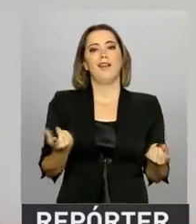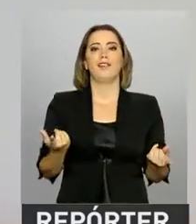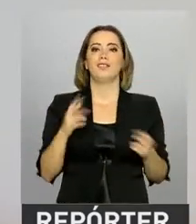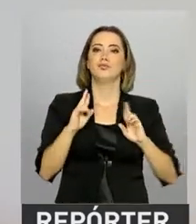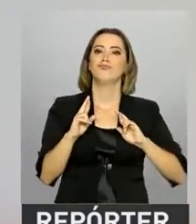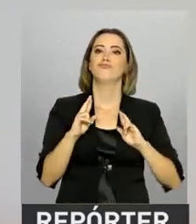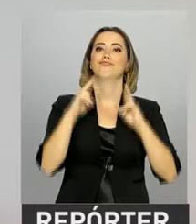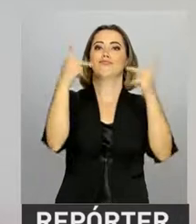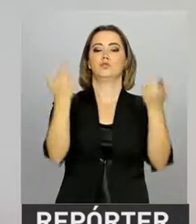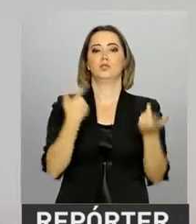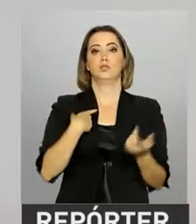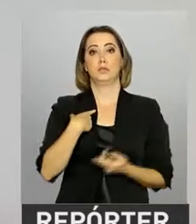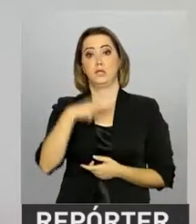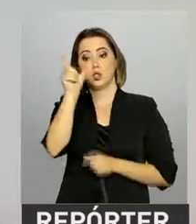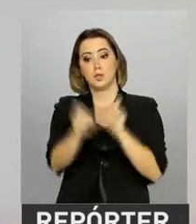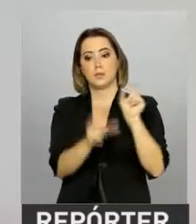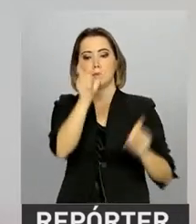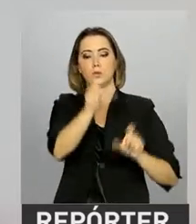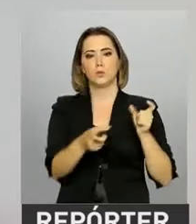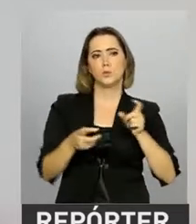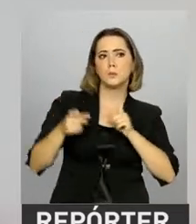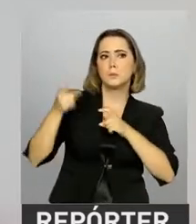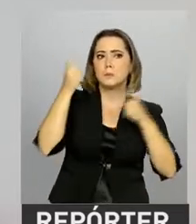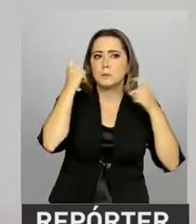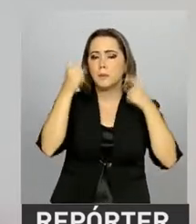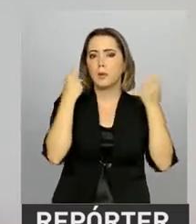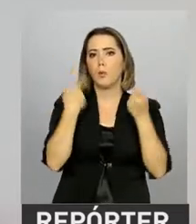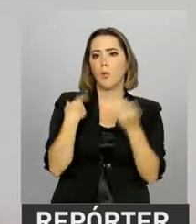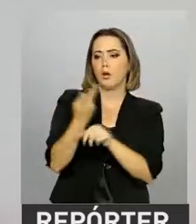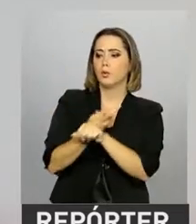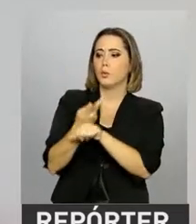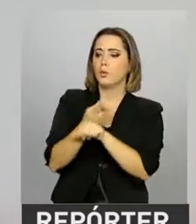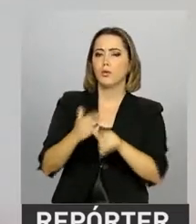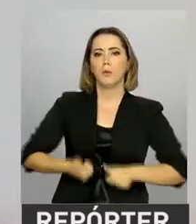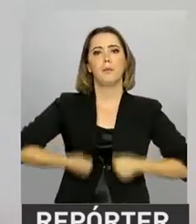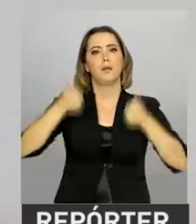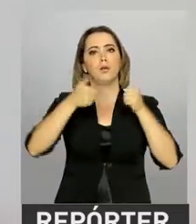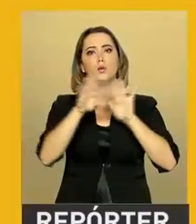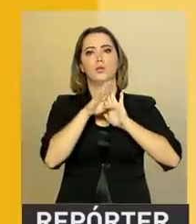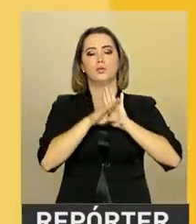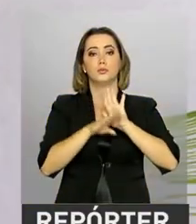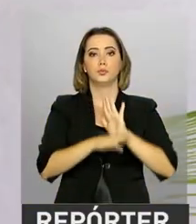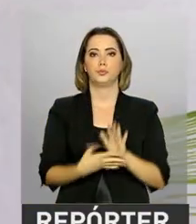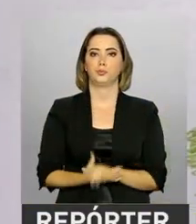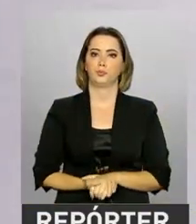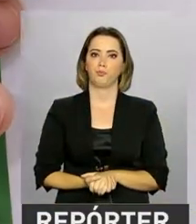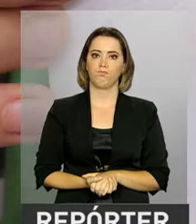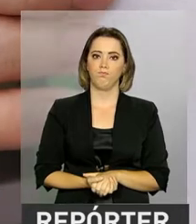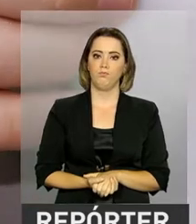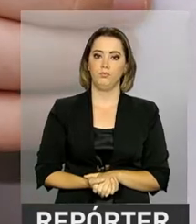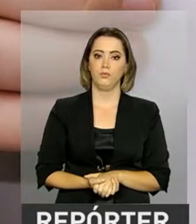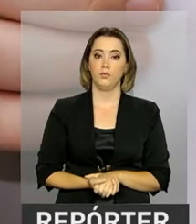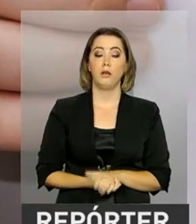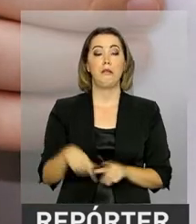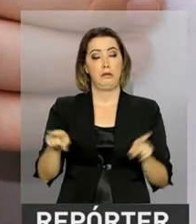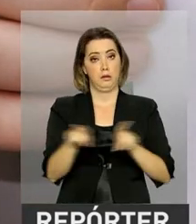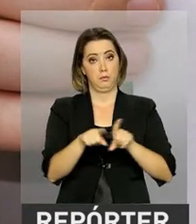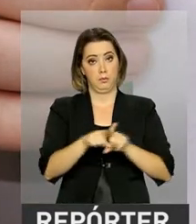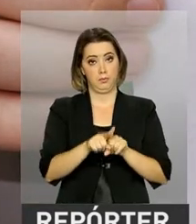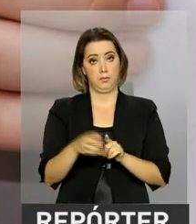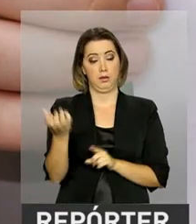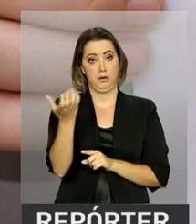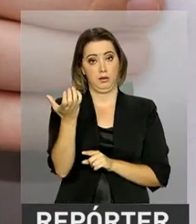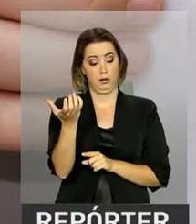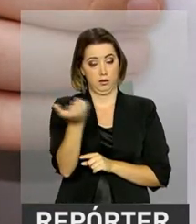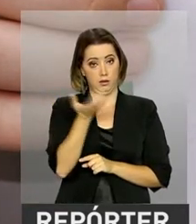que fazem esse programa provavelmente vão buscar melhorar os seus programas. A proposta quer também diminuir os